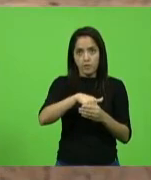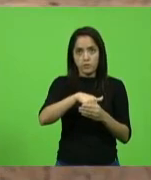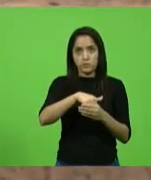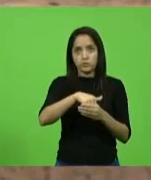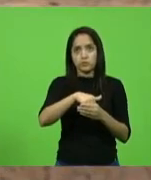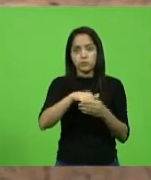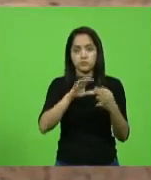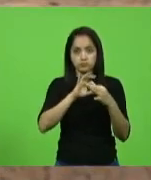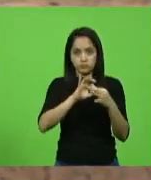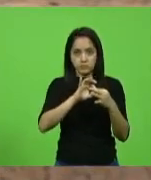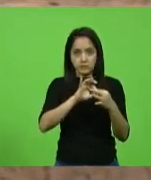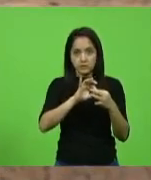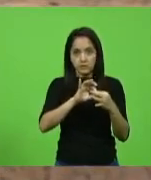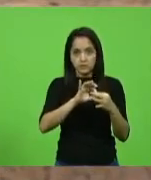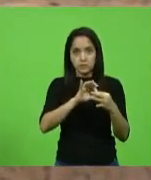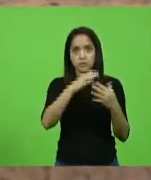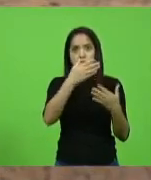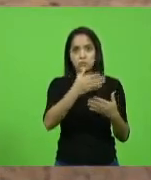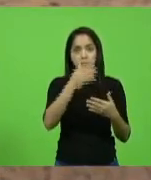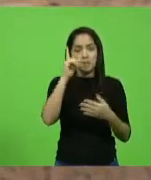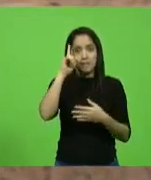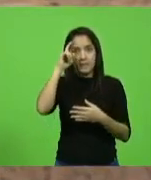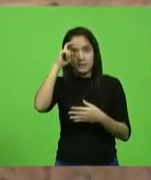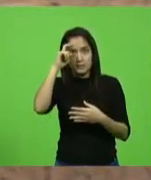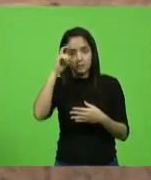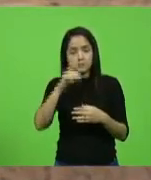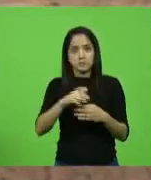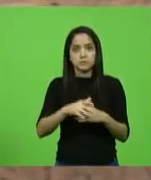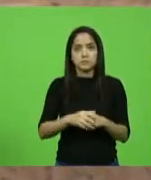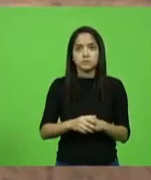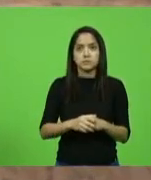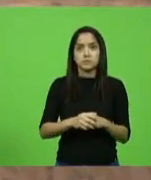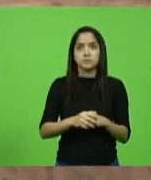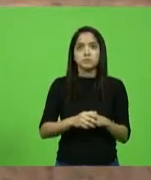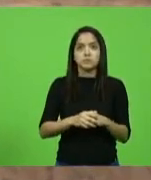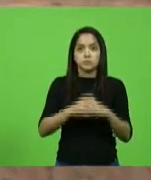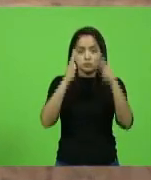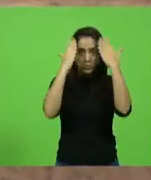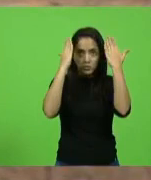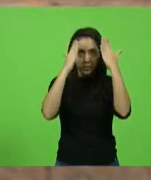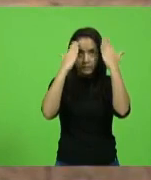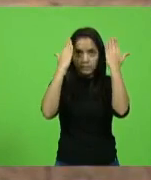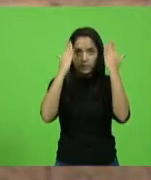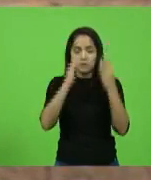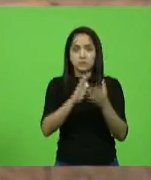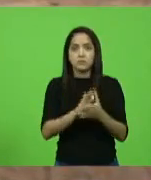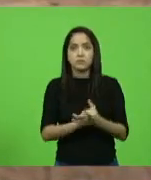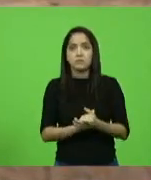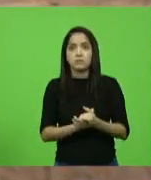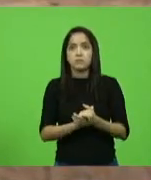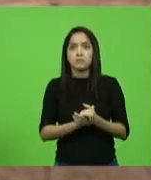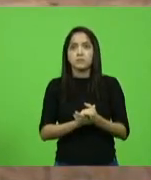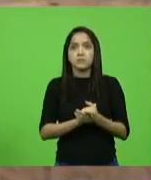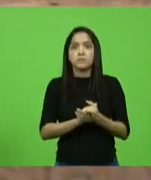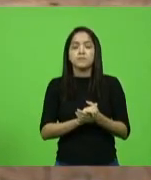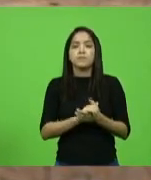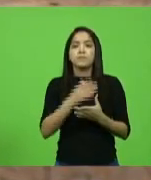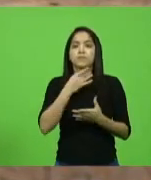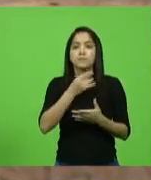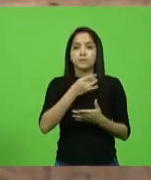unido deputado Marcos Vieira, deputado José Milton Schaefer, deputado Valdir Cobalquini,